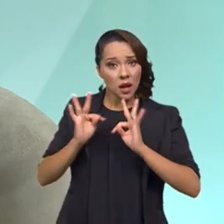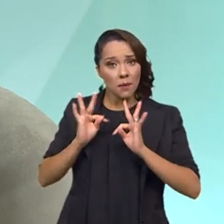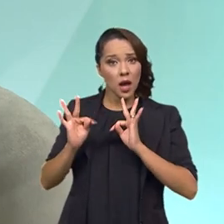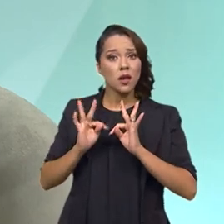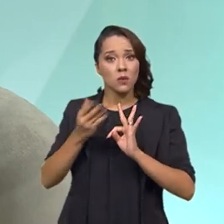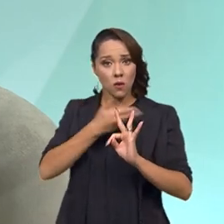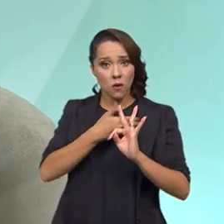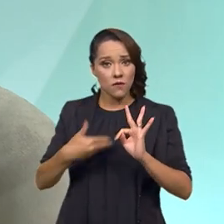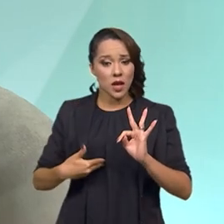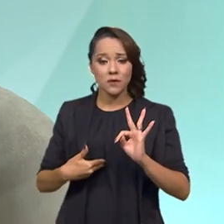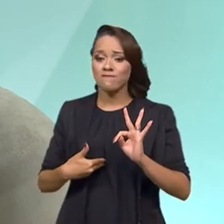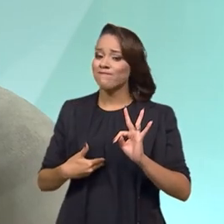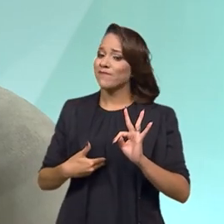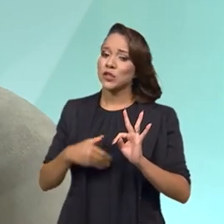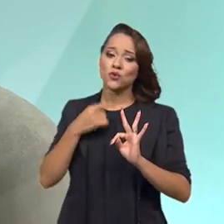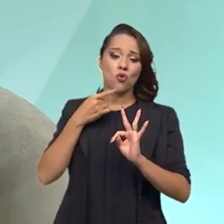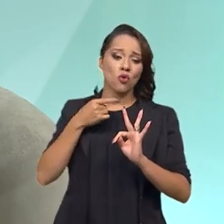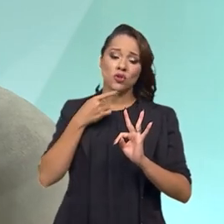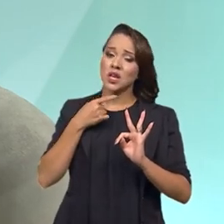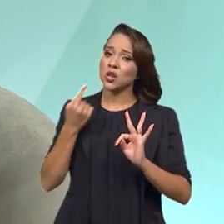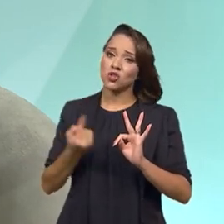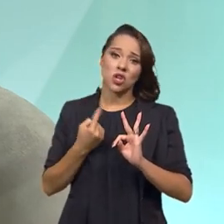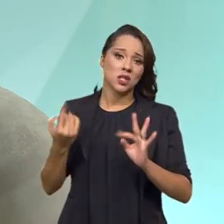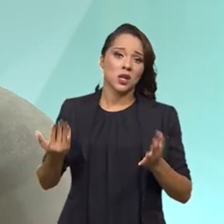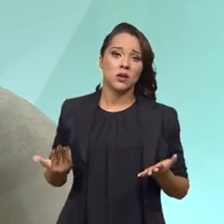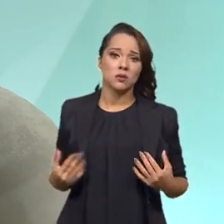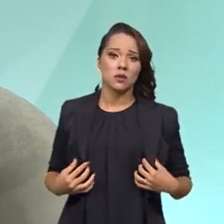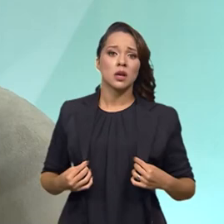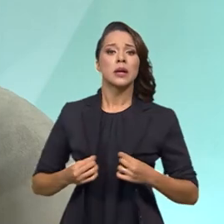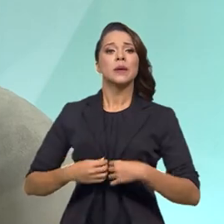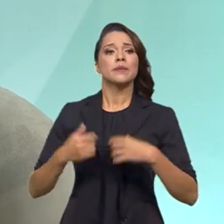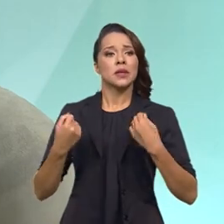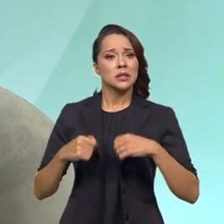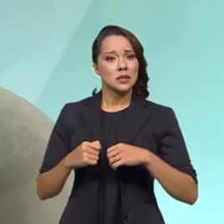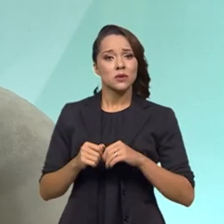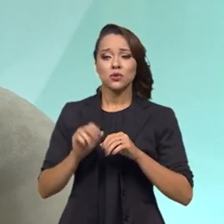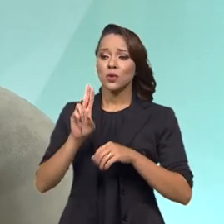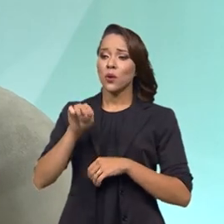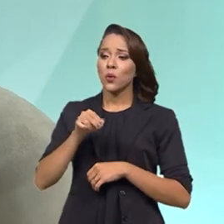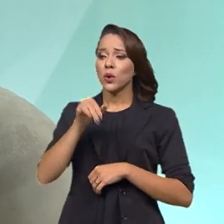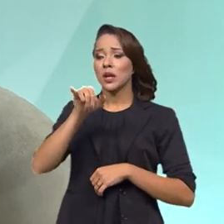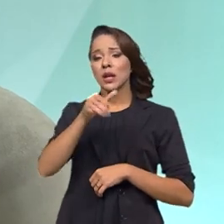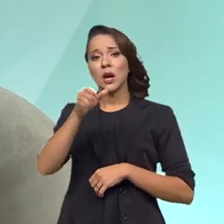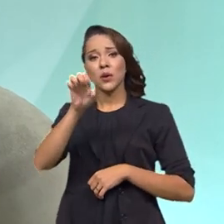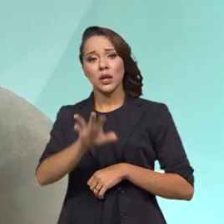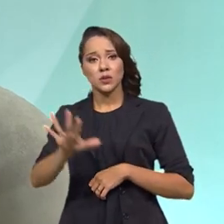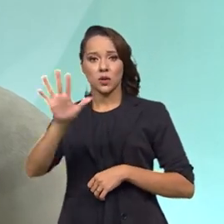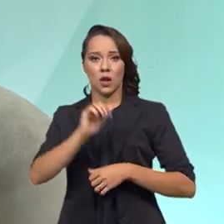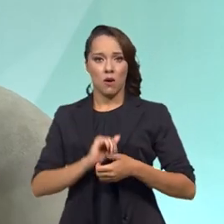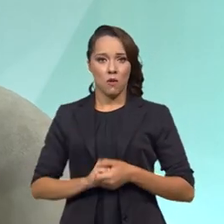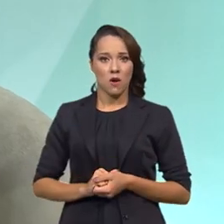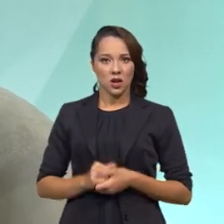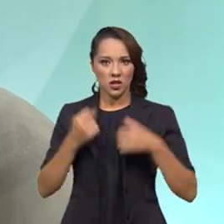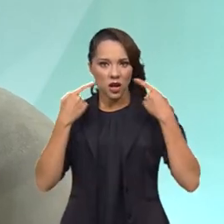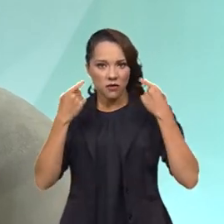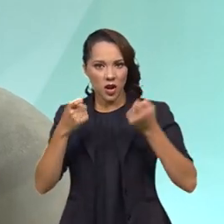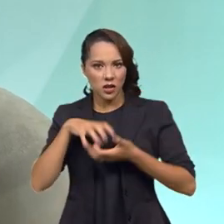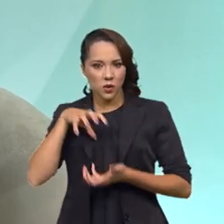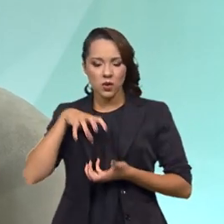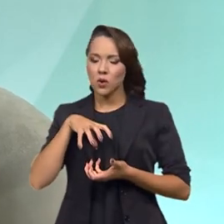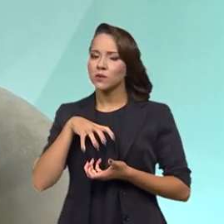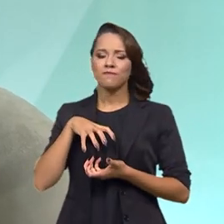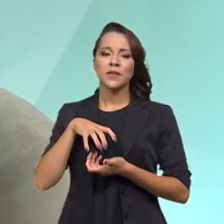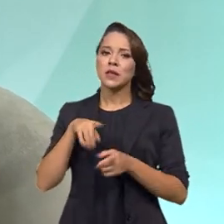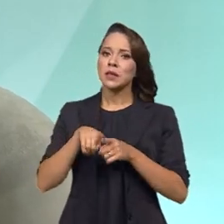nós, como governo, não temos condições de fazer de forma sozinha. Precisamos de uma união nacional. Não só com a violência com o idoso, mas